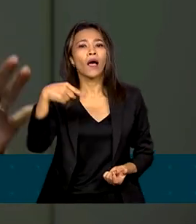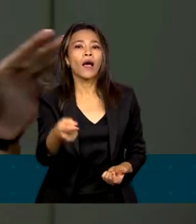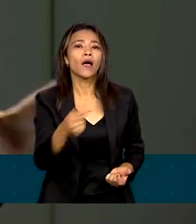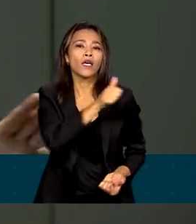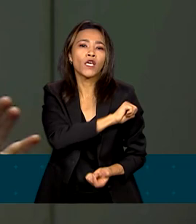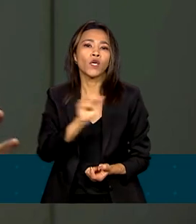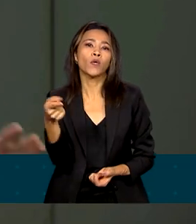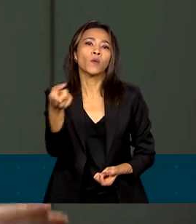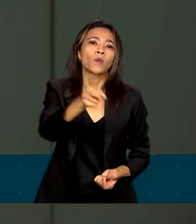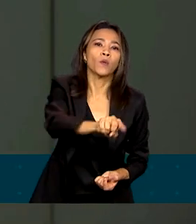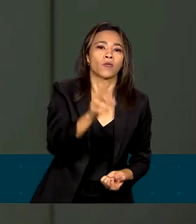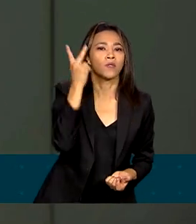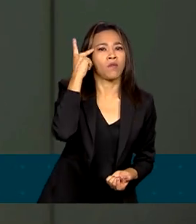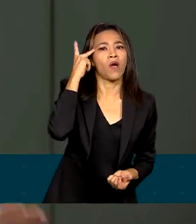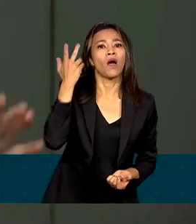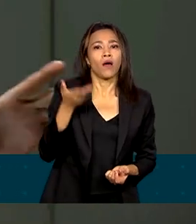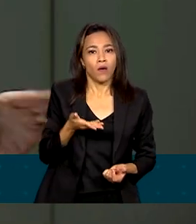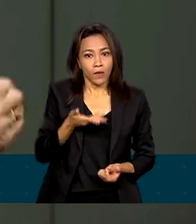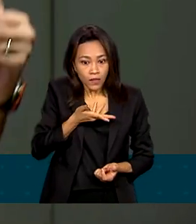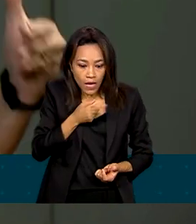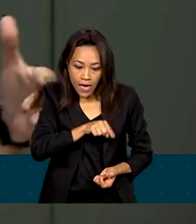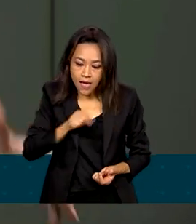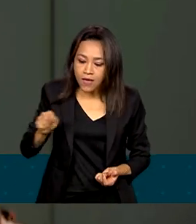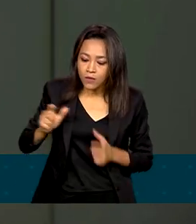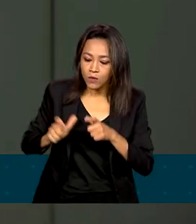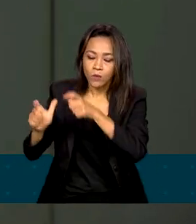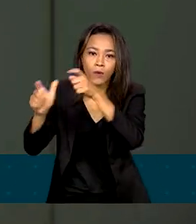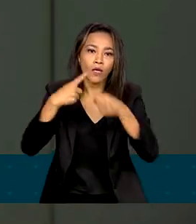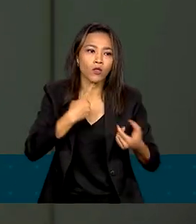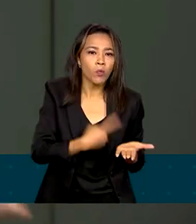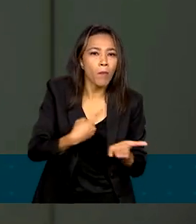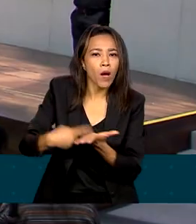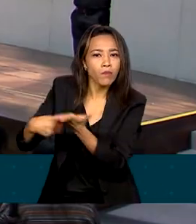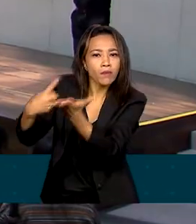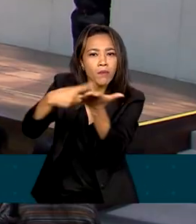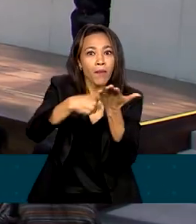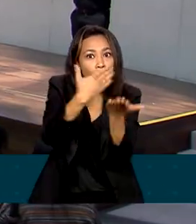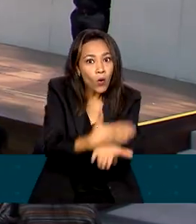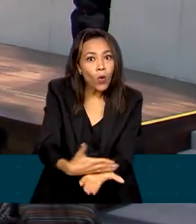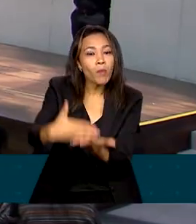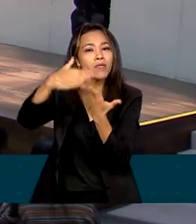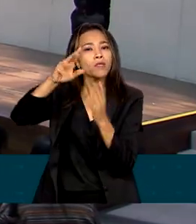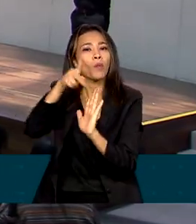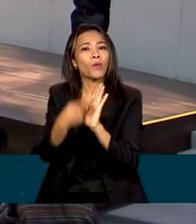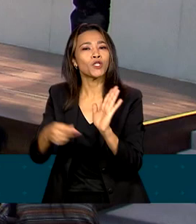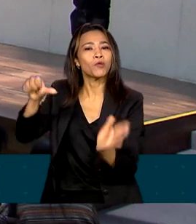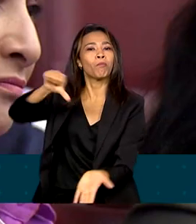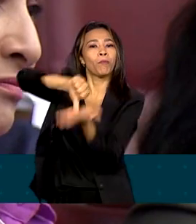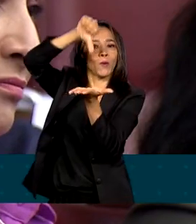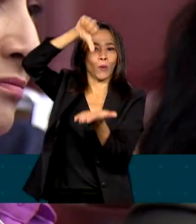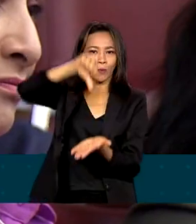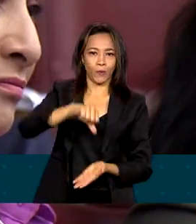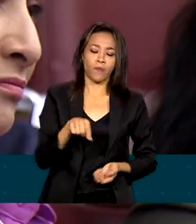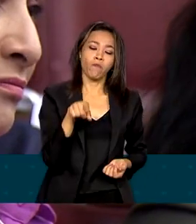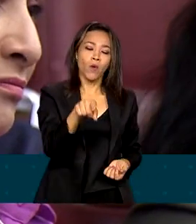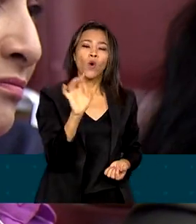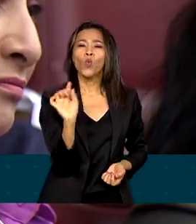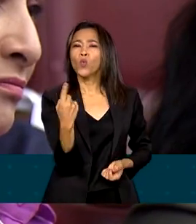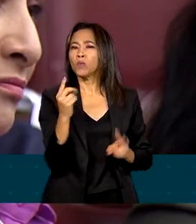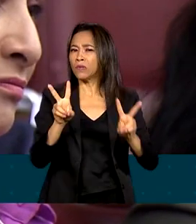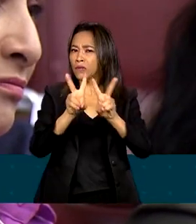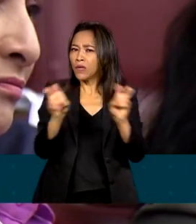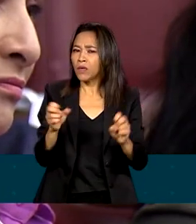Paulo, são os lugares que a gente está articulando para começar projetos pilotos. Entre os muitos assuntos, em discussão,